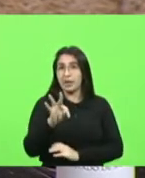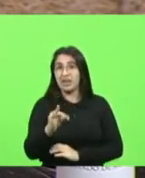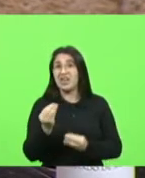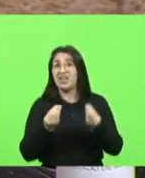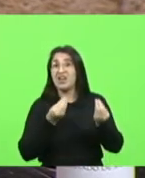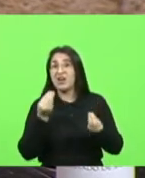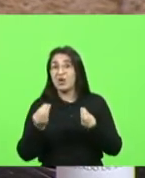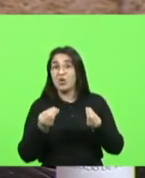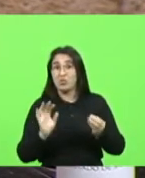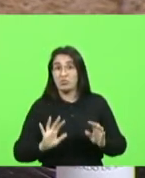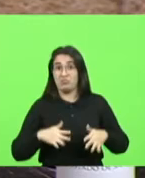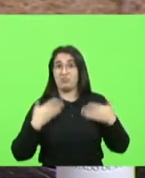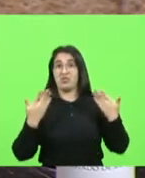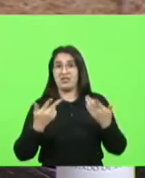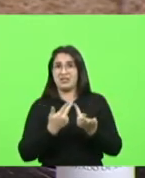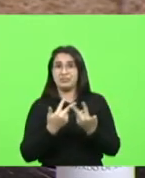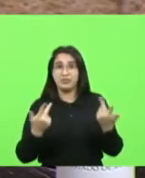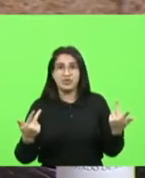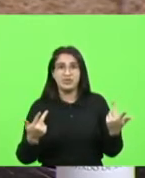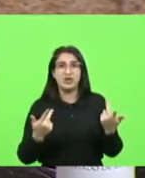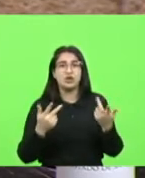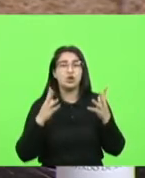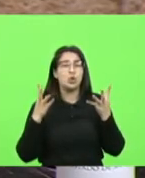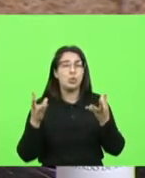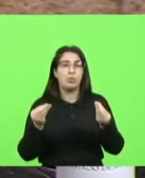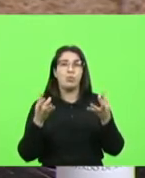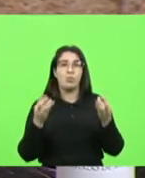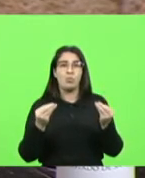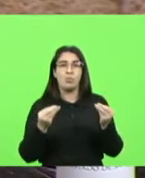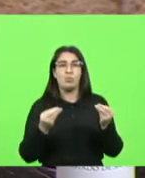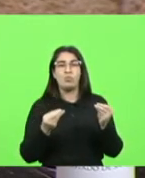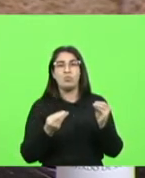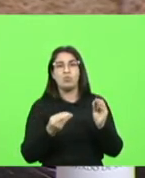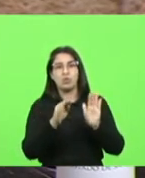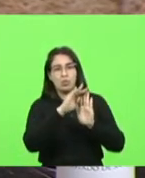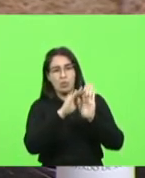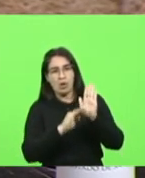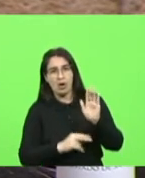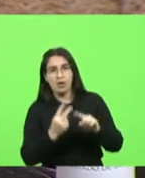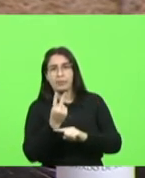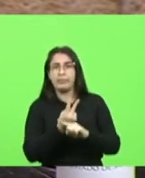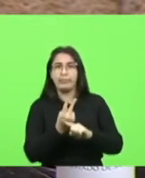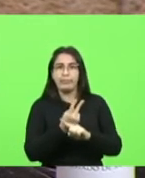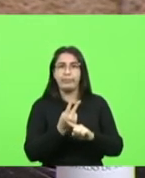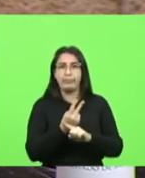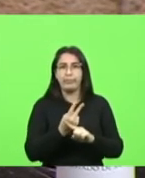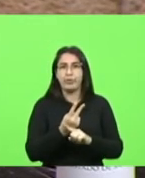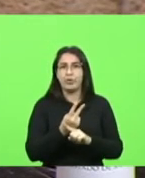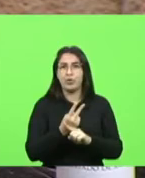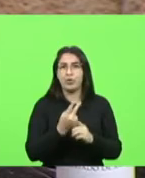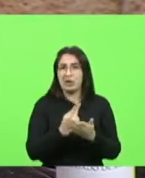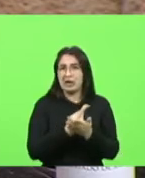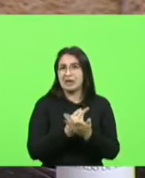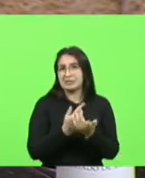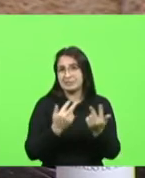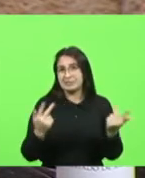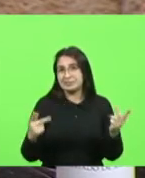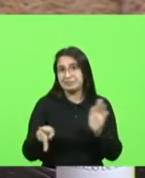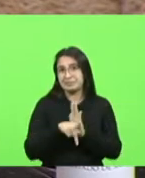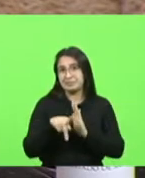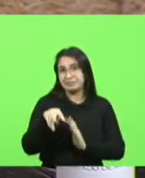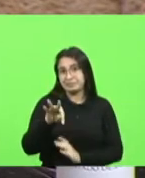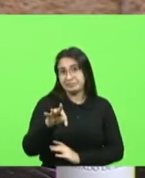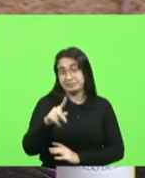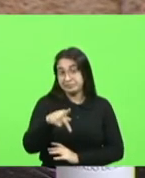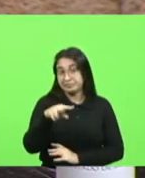nós temos lá vai preencher mais ou menos umas 15 páginas impressas aí na sua impressora de casa então